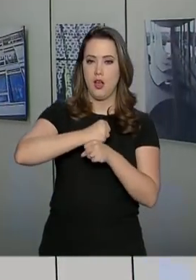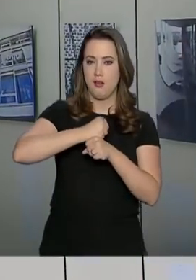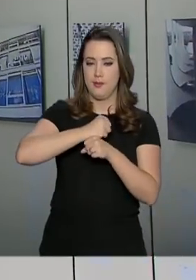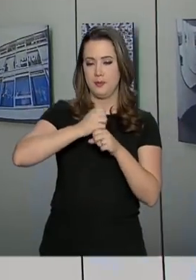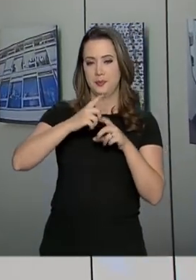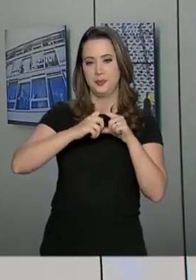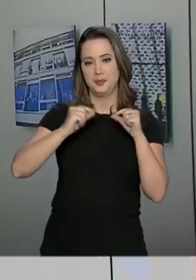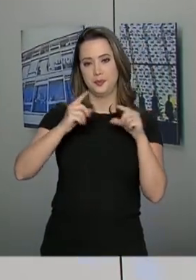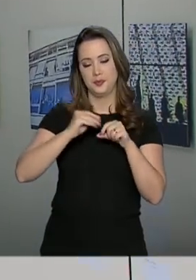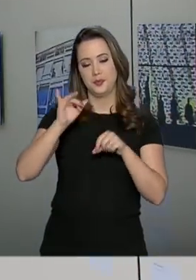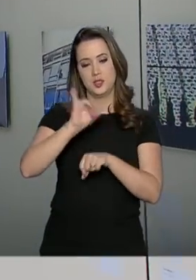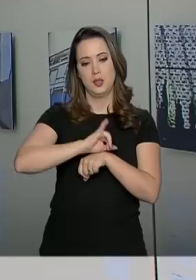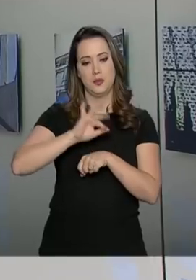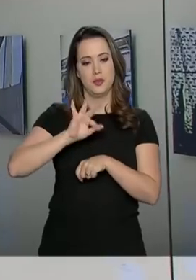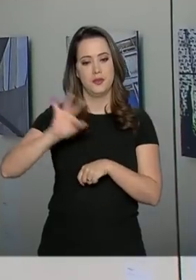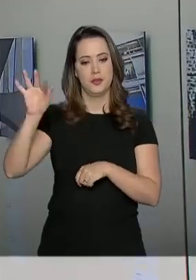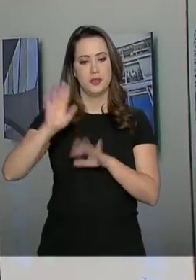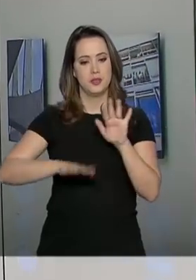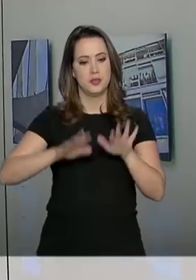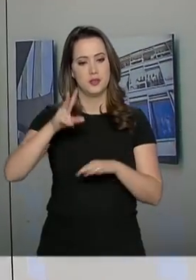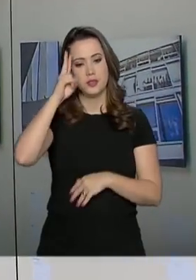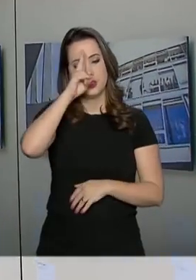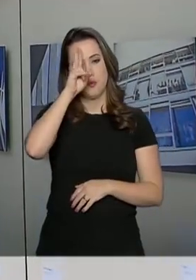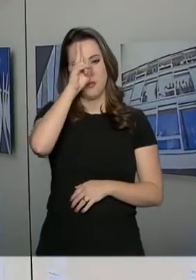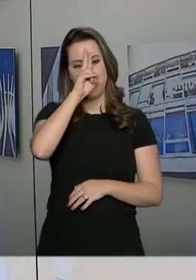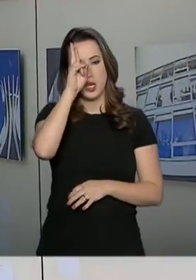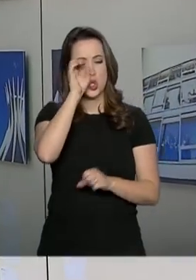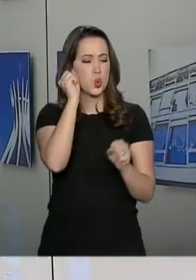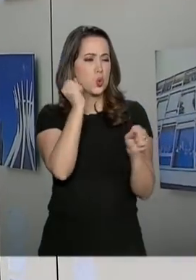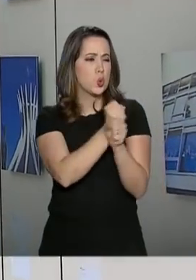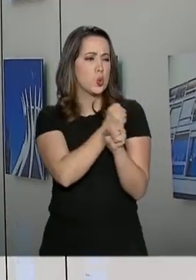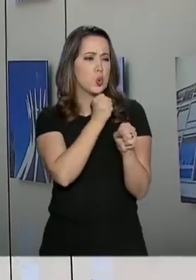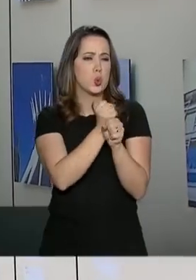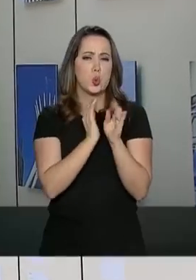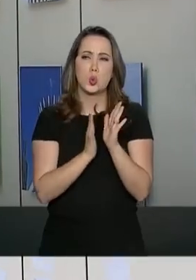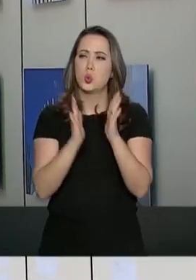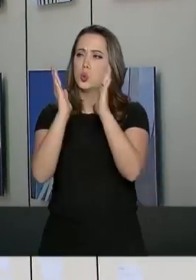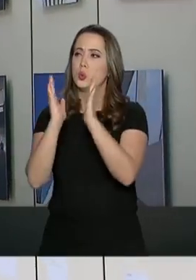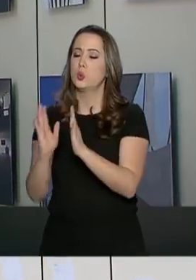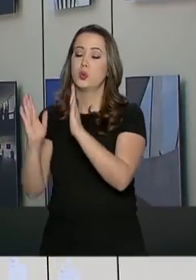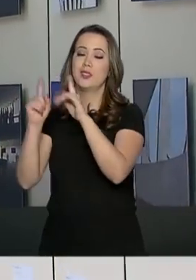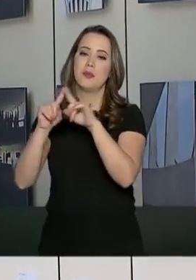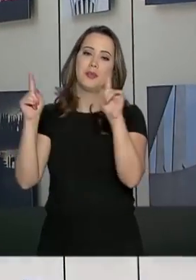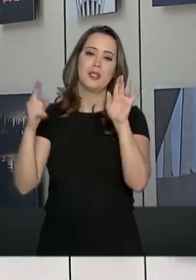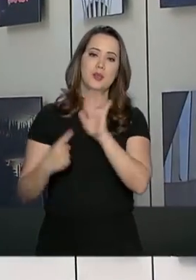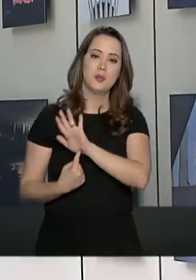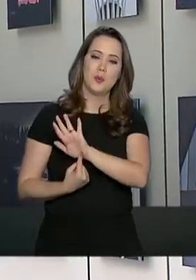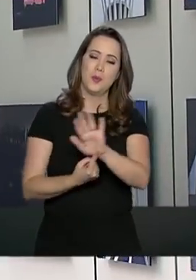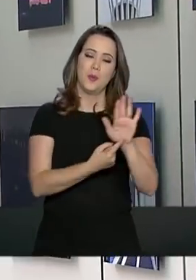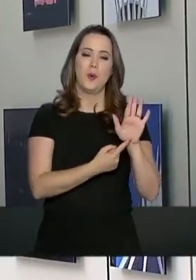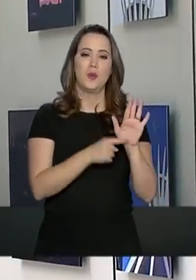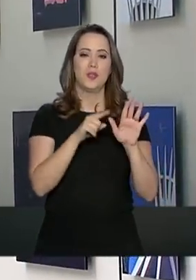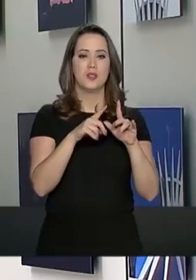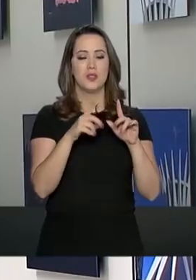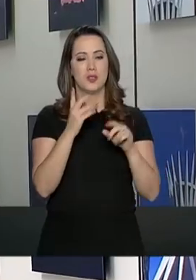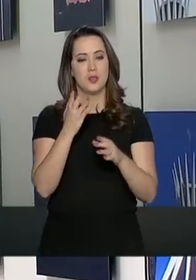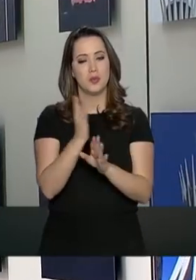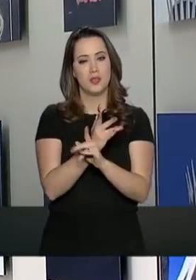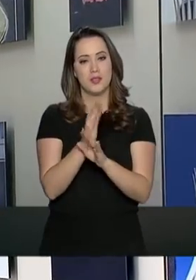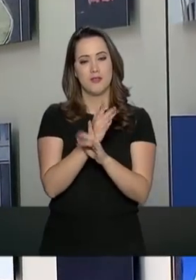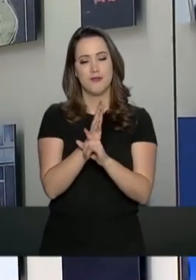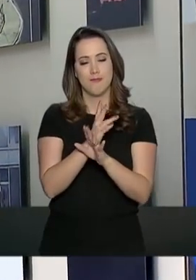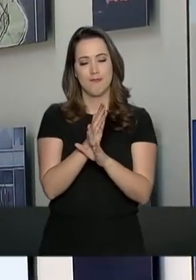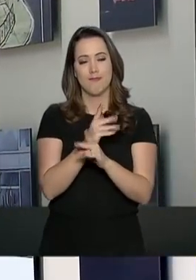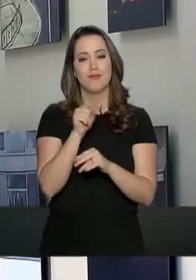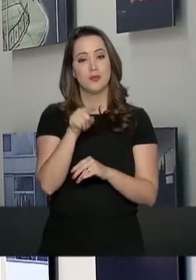federal, muitas vezes lembrada pelo concreto, sai de cena para dar lugar a uma cidade sensível. A mostra fica